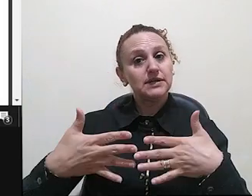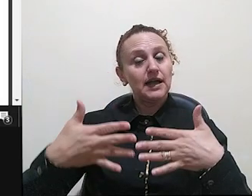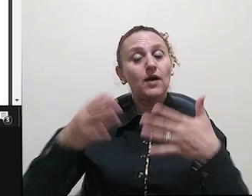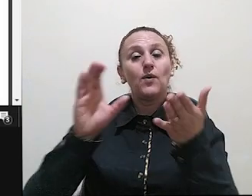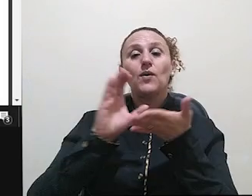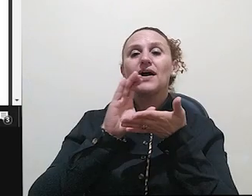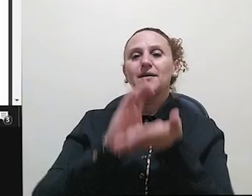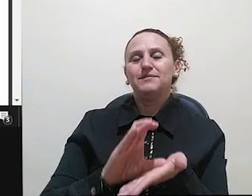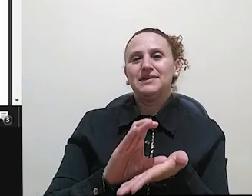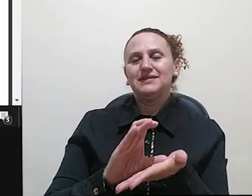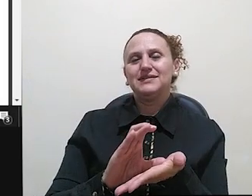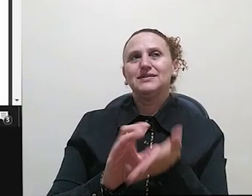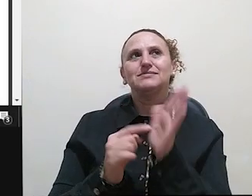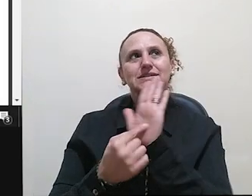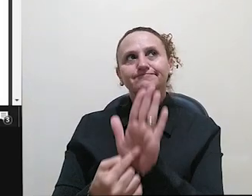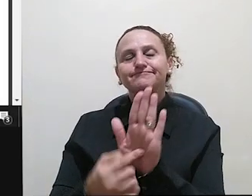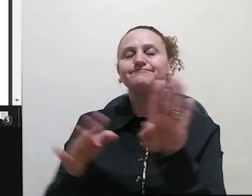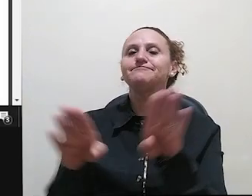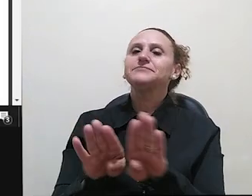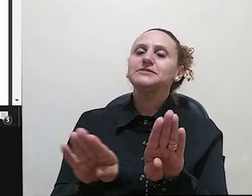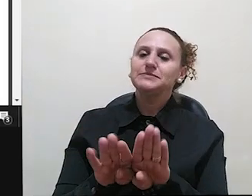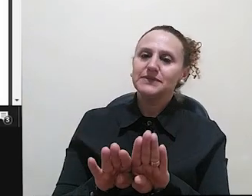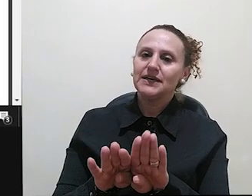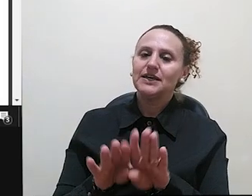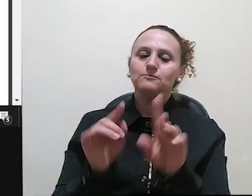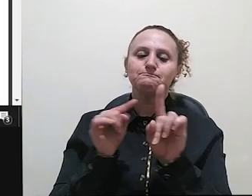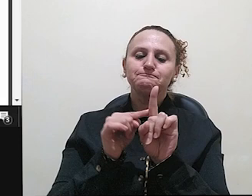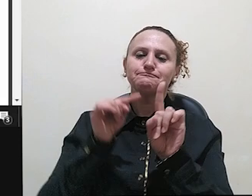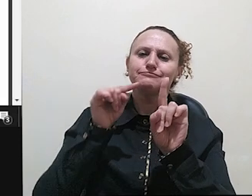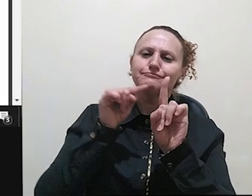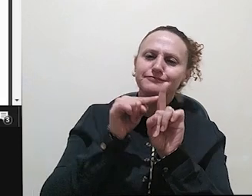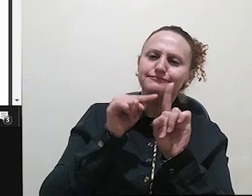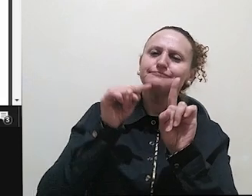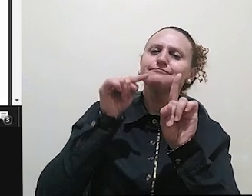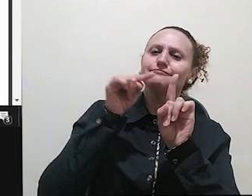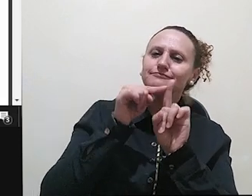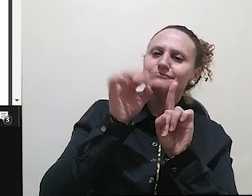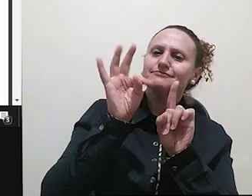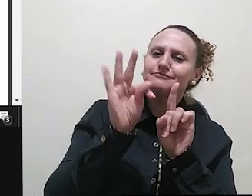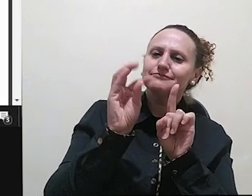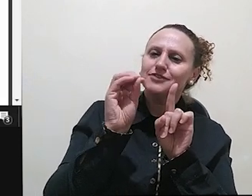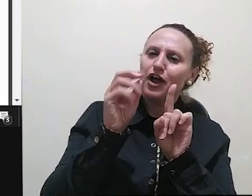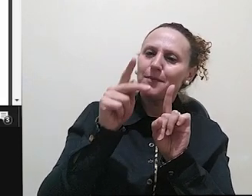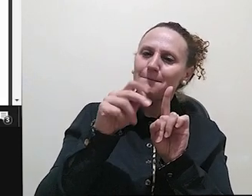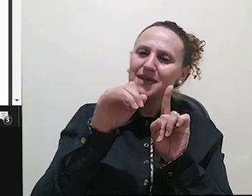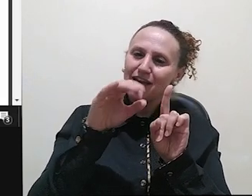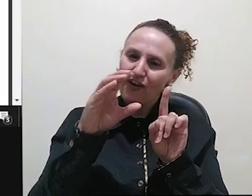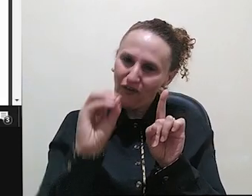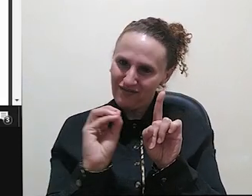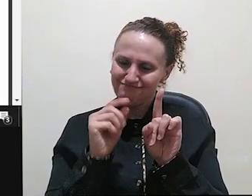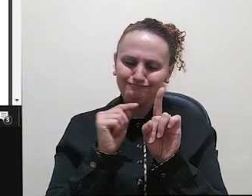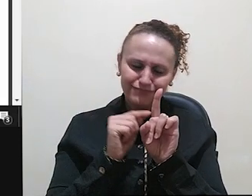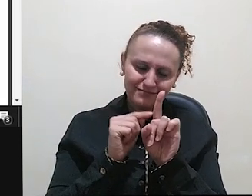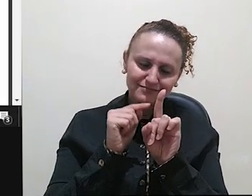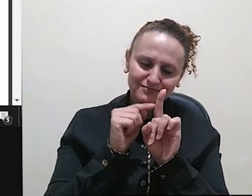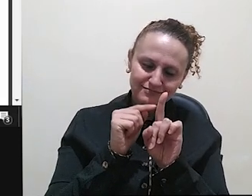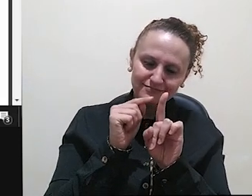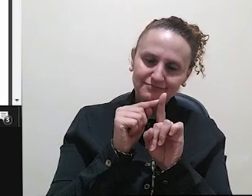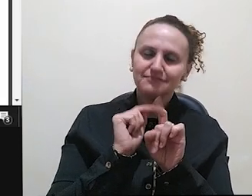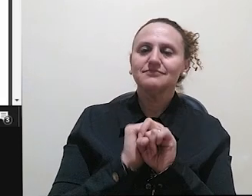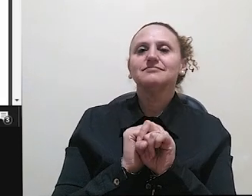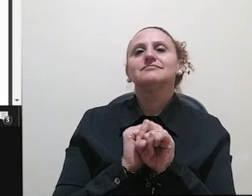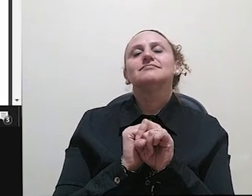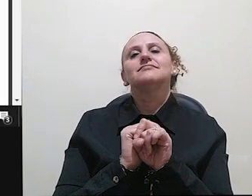também o tópico e aí ele vai mencionando, né? O antepenúltimo tópico é como a